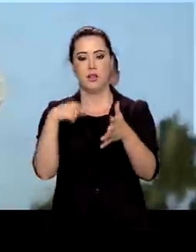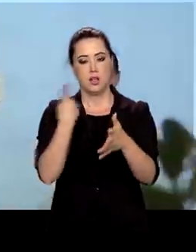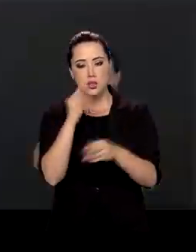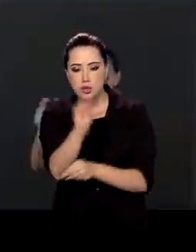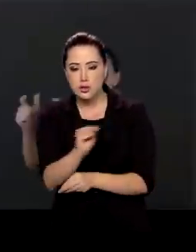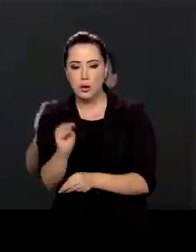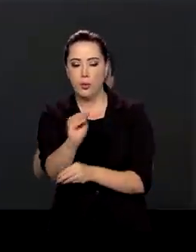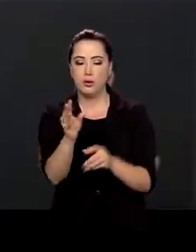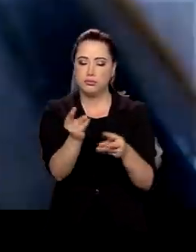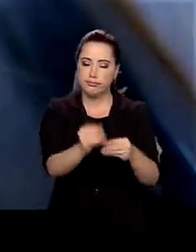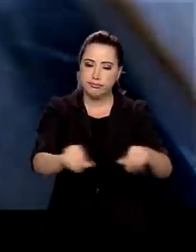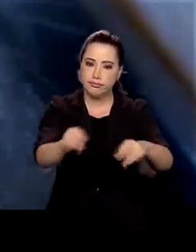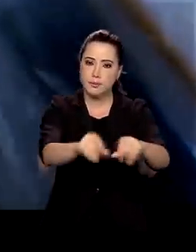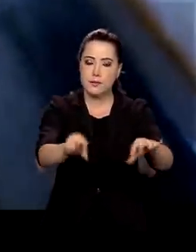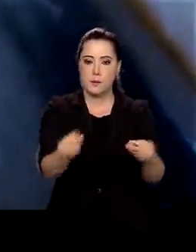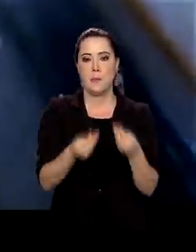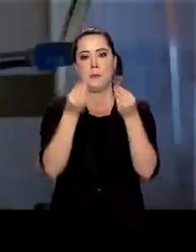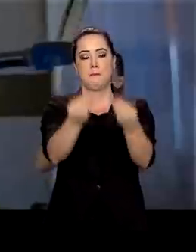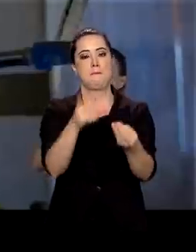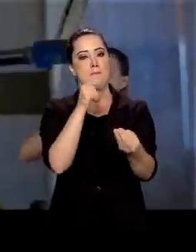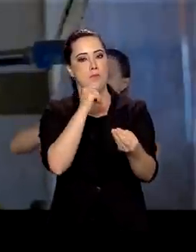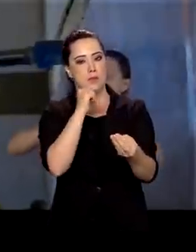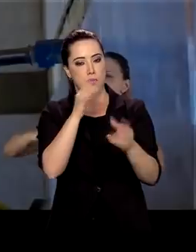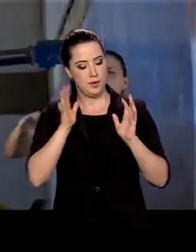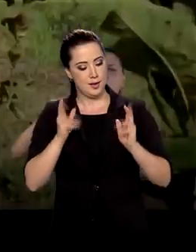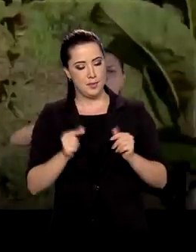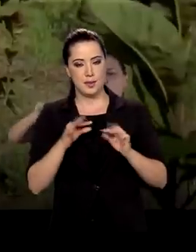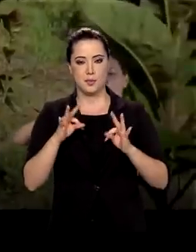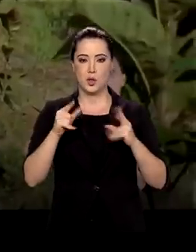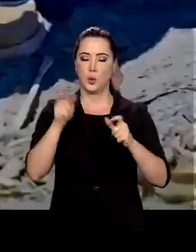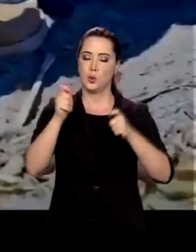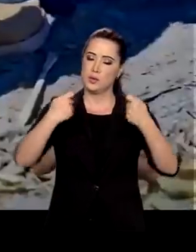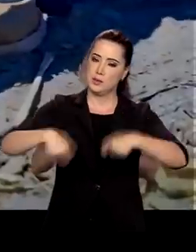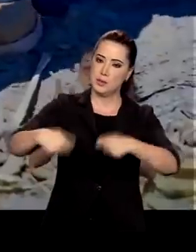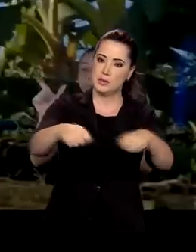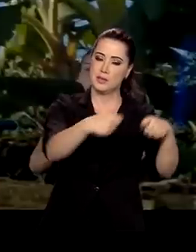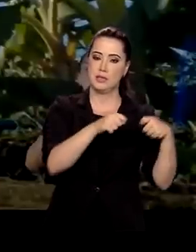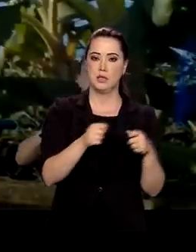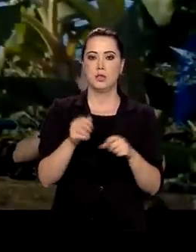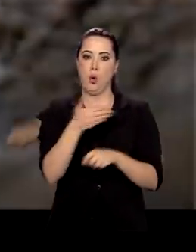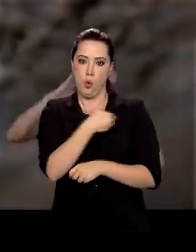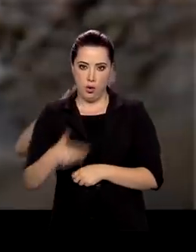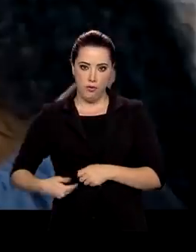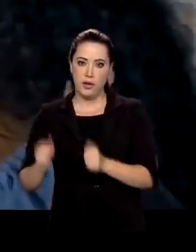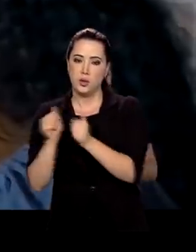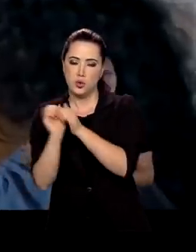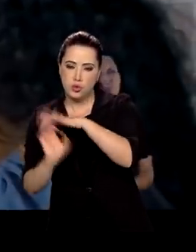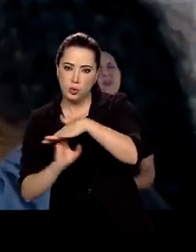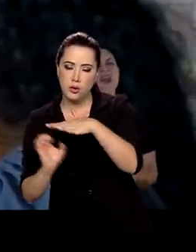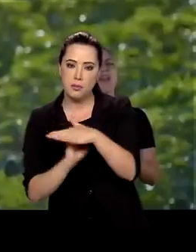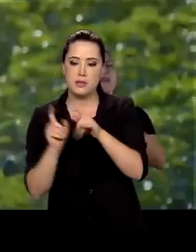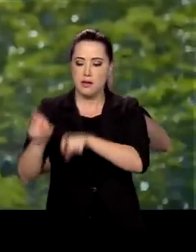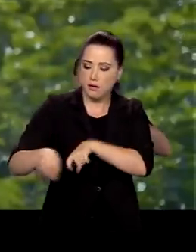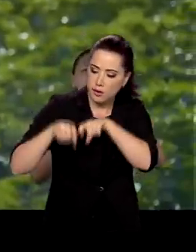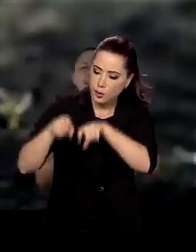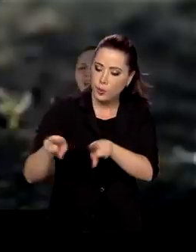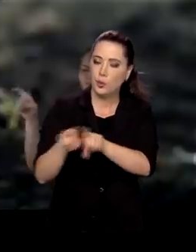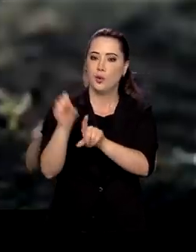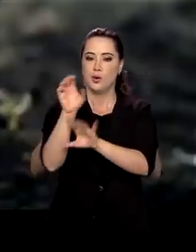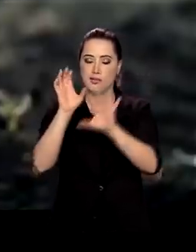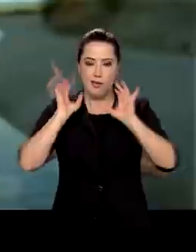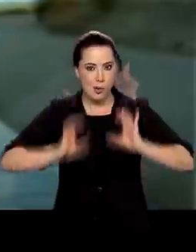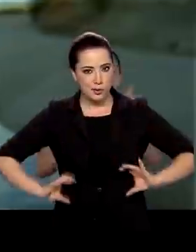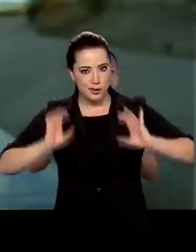áreas degradadas e levando água e saneamento para quem precisa. Governos, empresários, agricultores e cidadãos, vamos